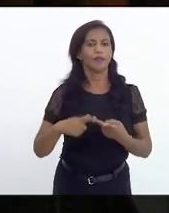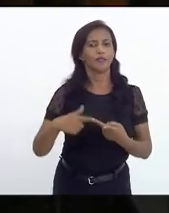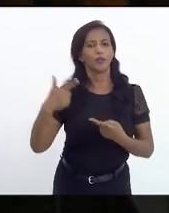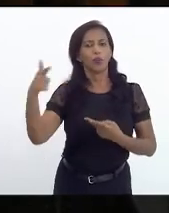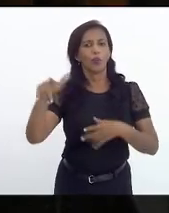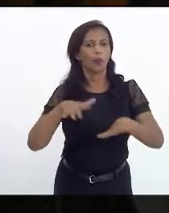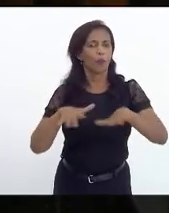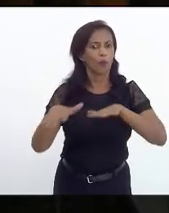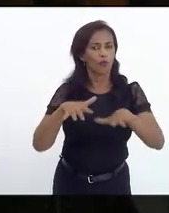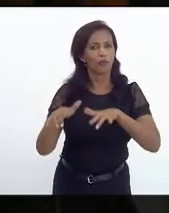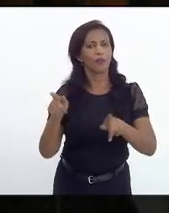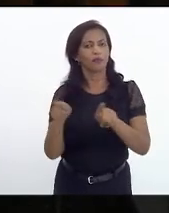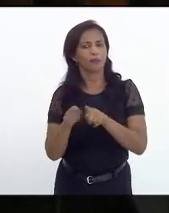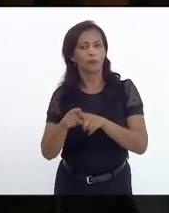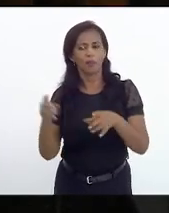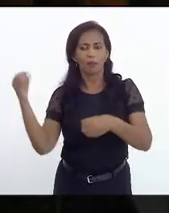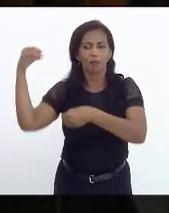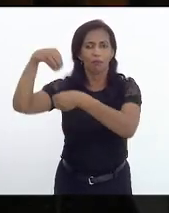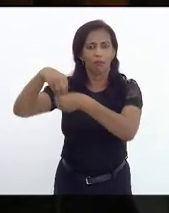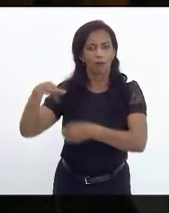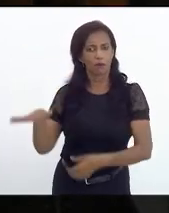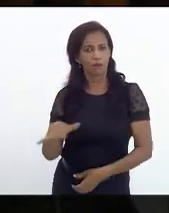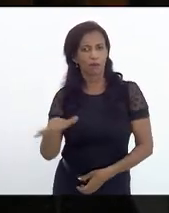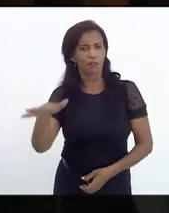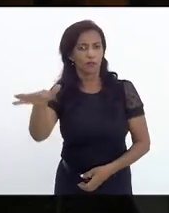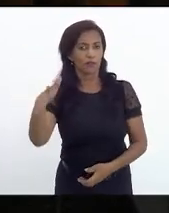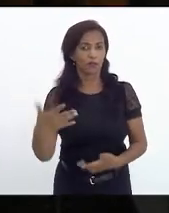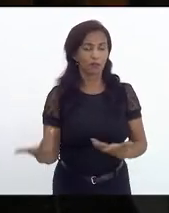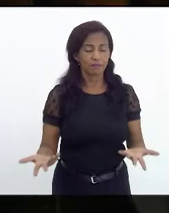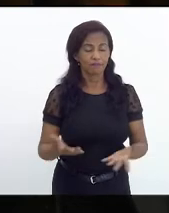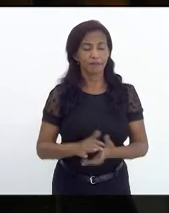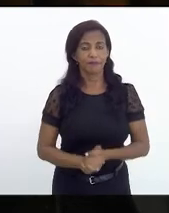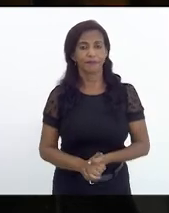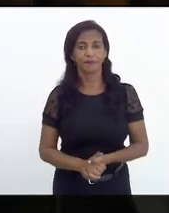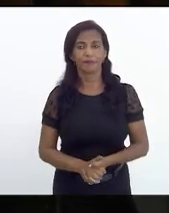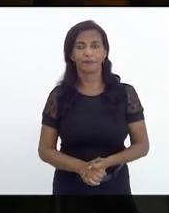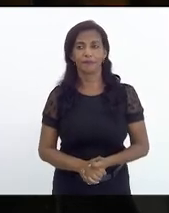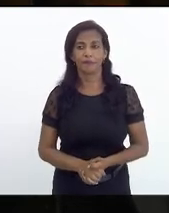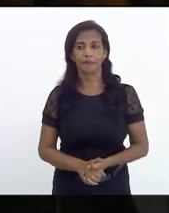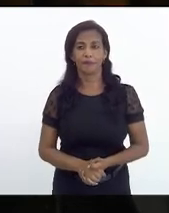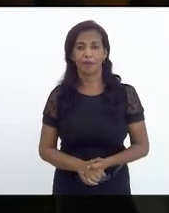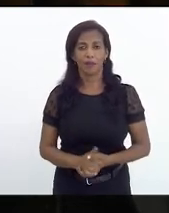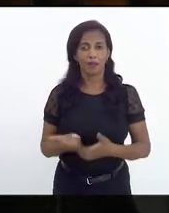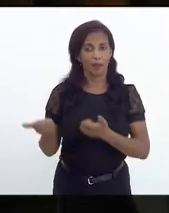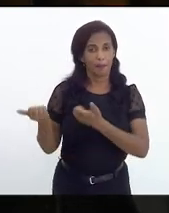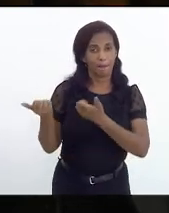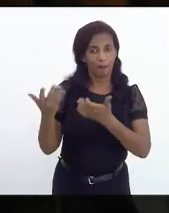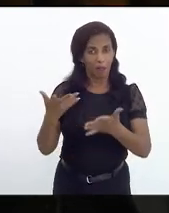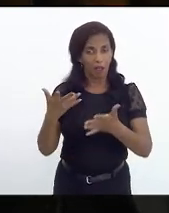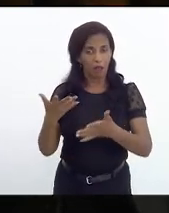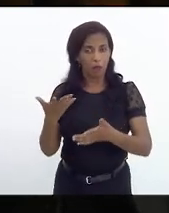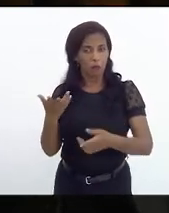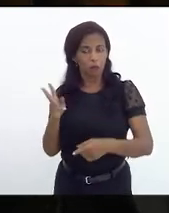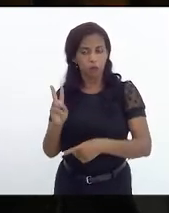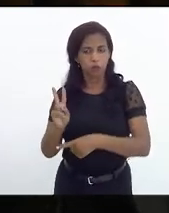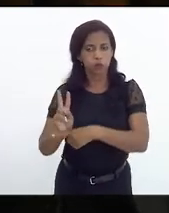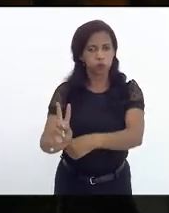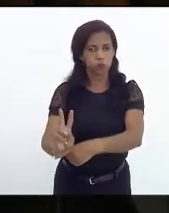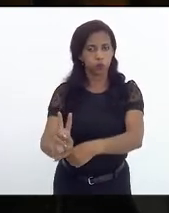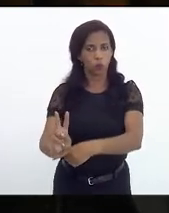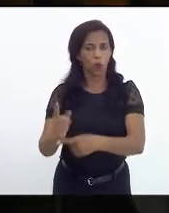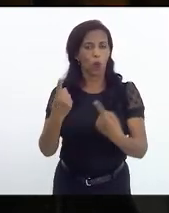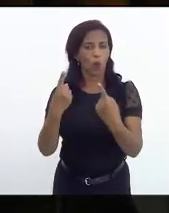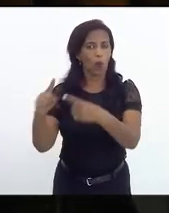populares dos territórios de favela para fazer um enfrentamento à Covid-19